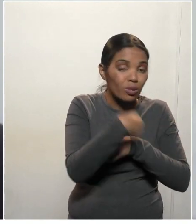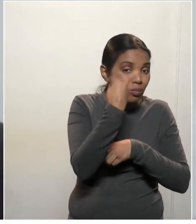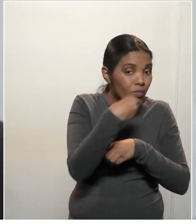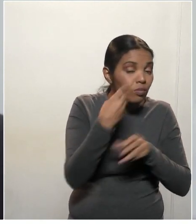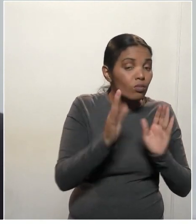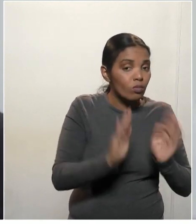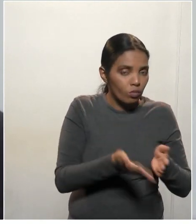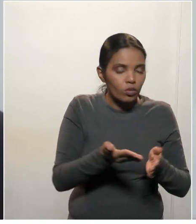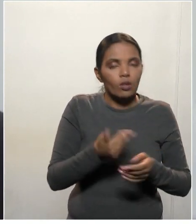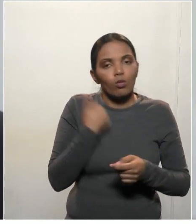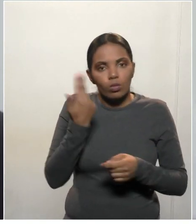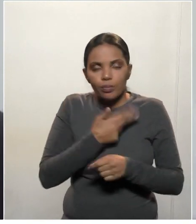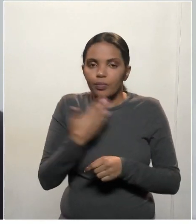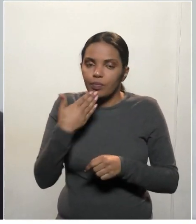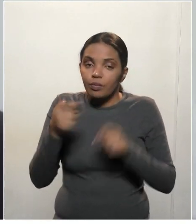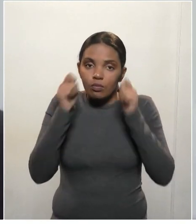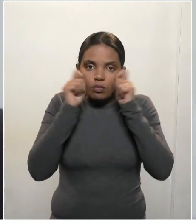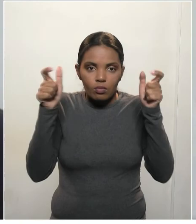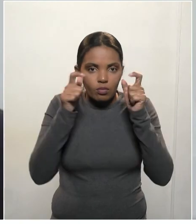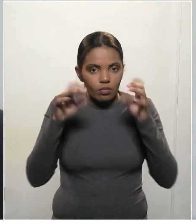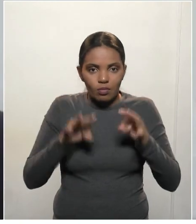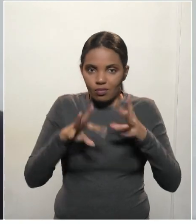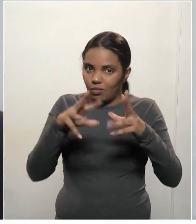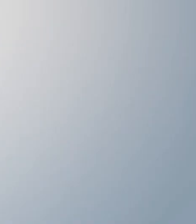esse alerta que possa...